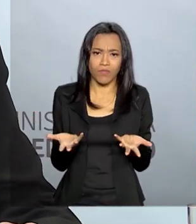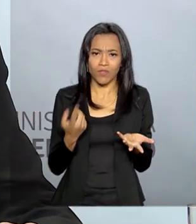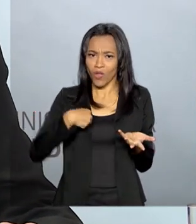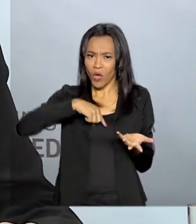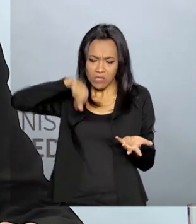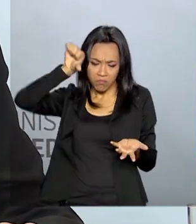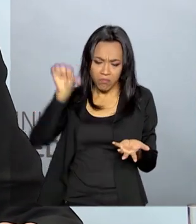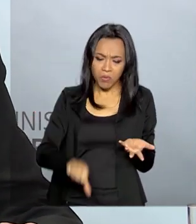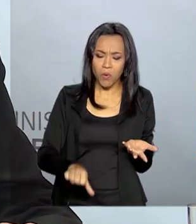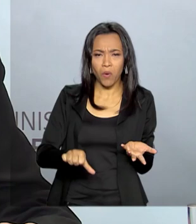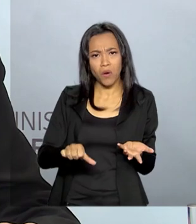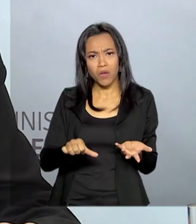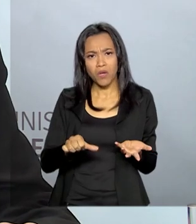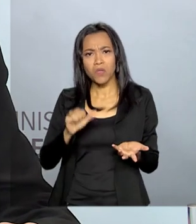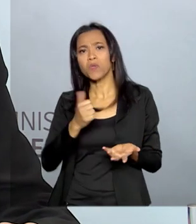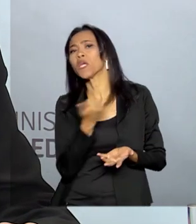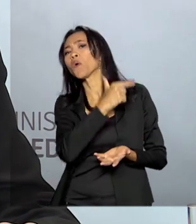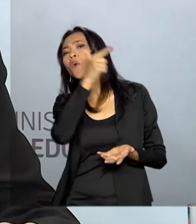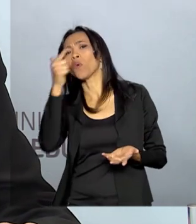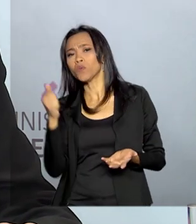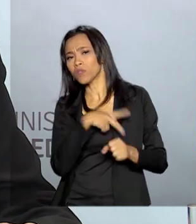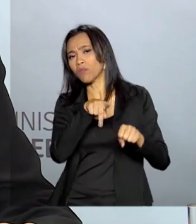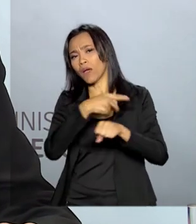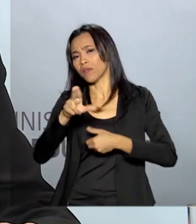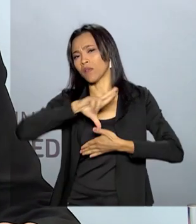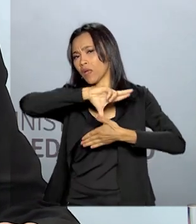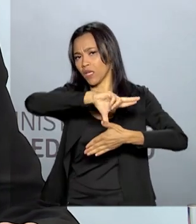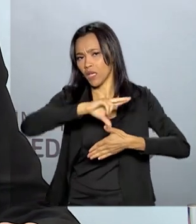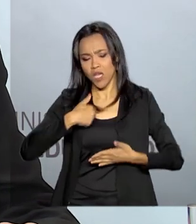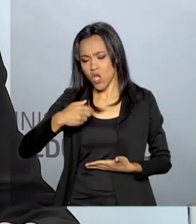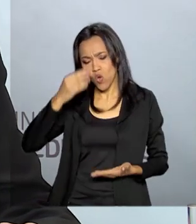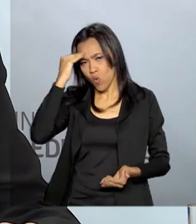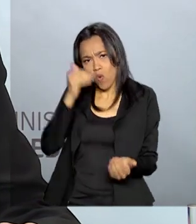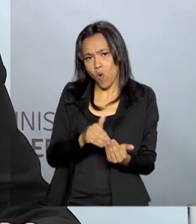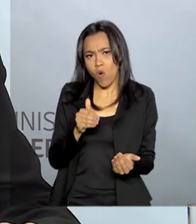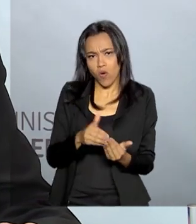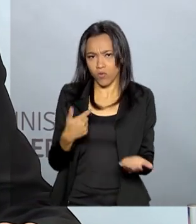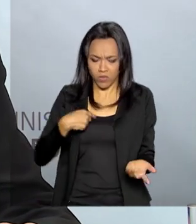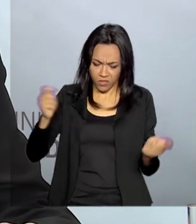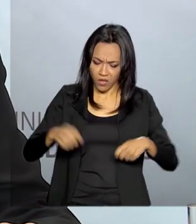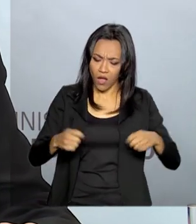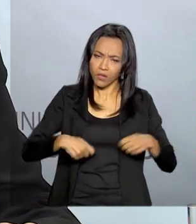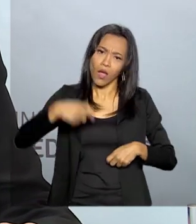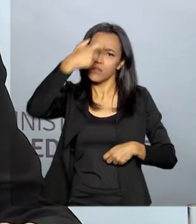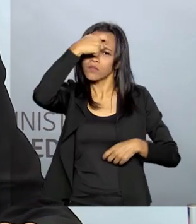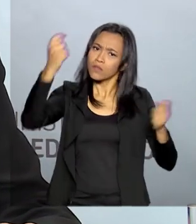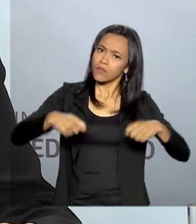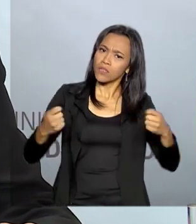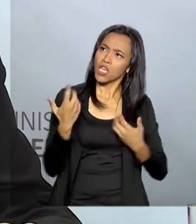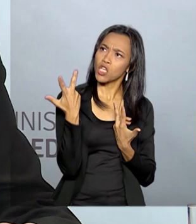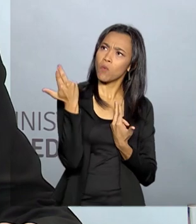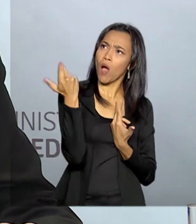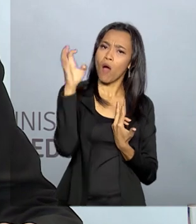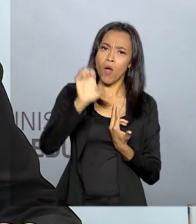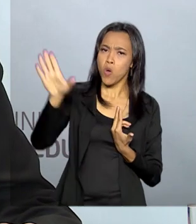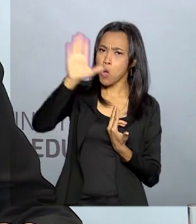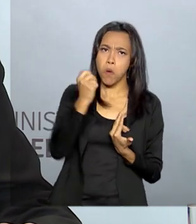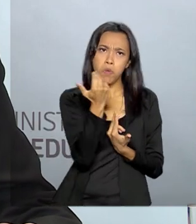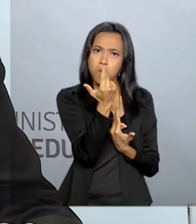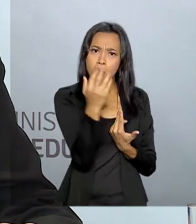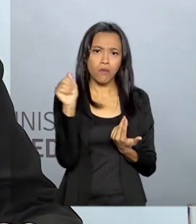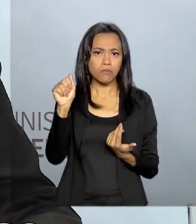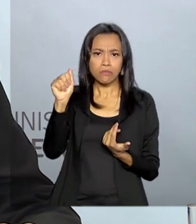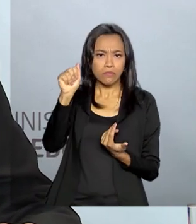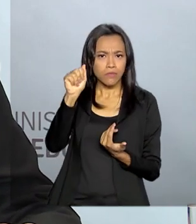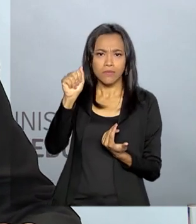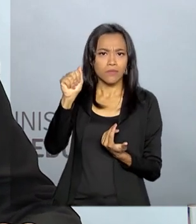pior do que os nossos vizinhos da América Latina. Eu me recuso a acreditar que a gente não tem a mesma capacidade que um europeu ou que um asiático. Eu me recuso.